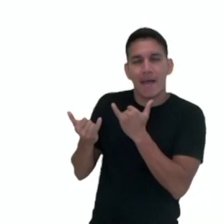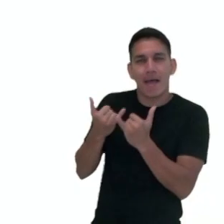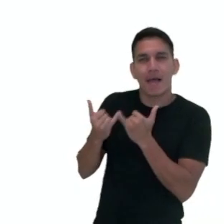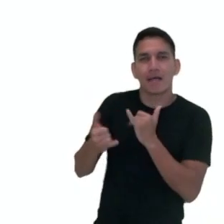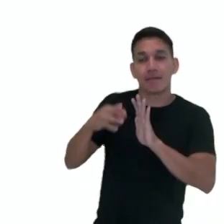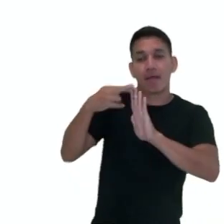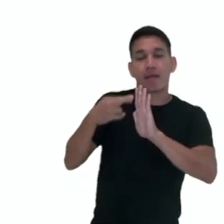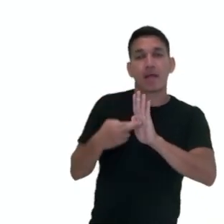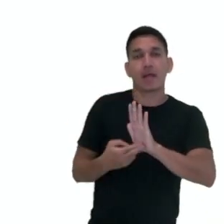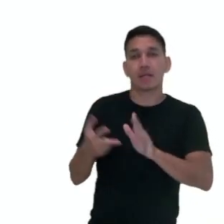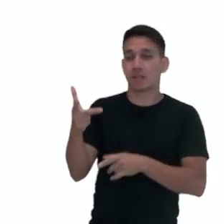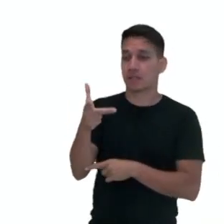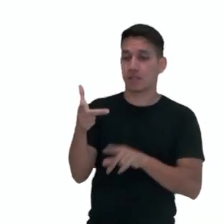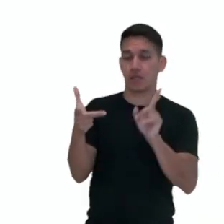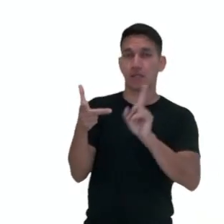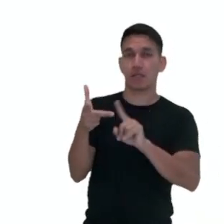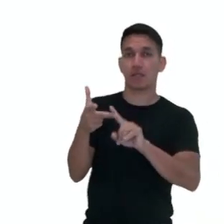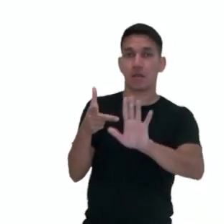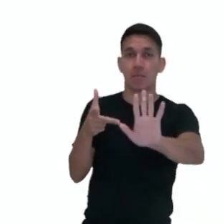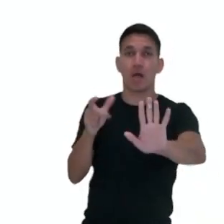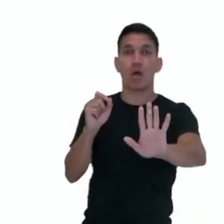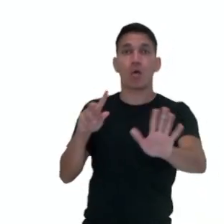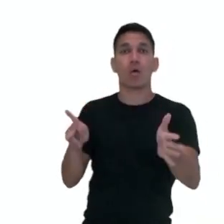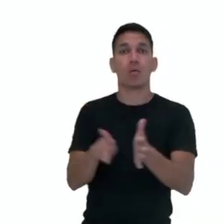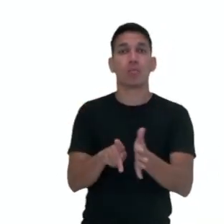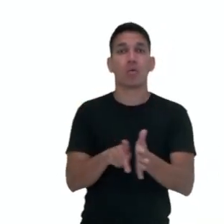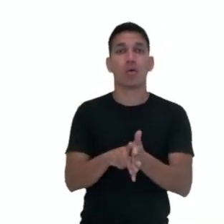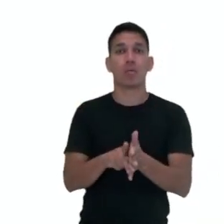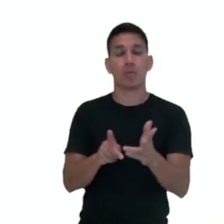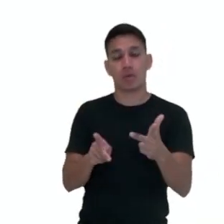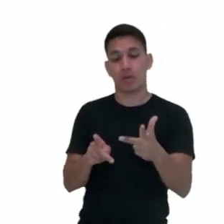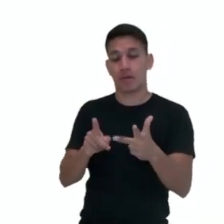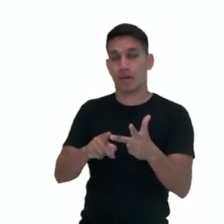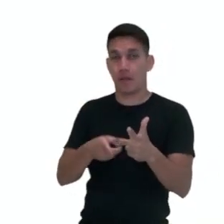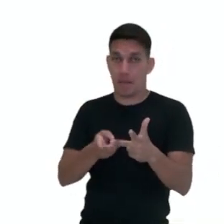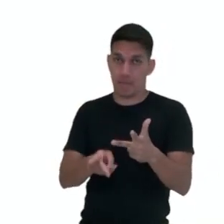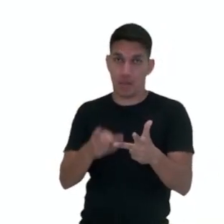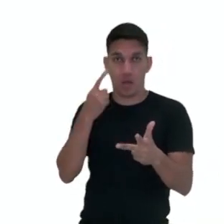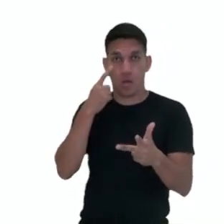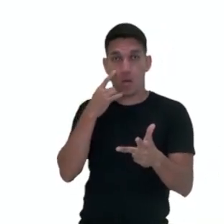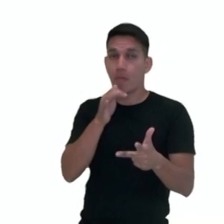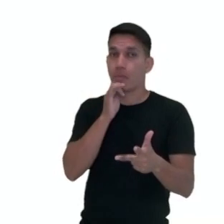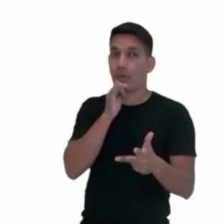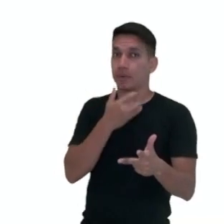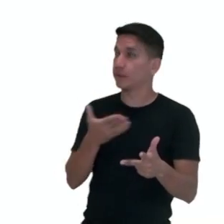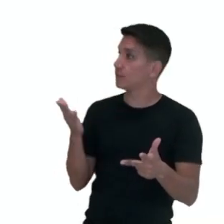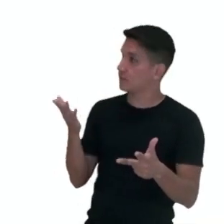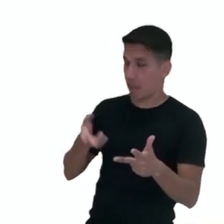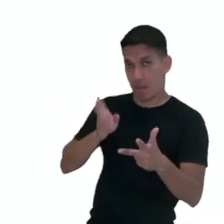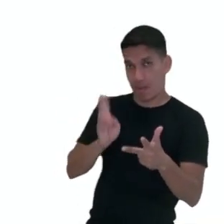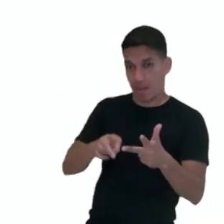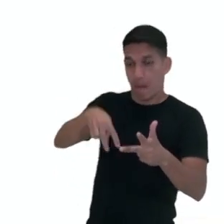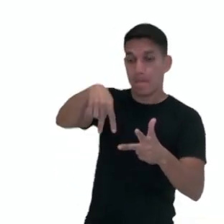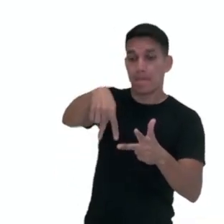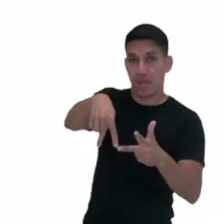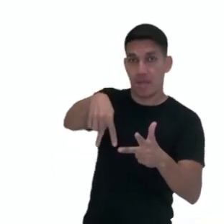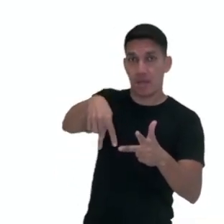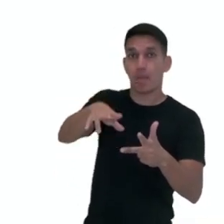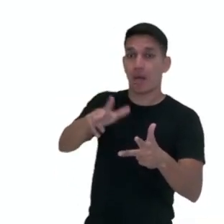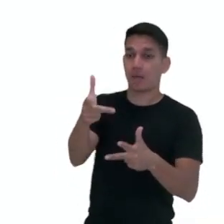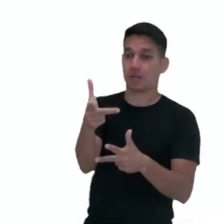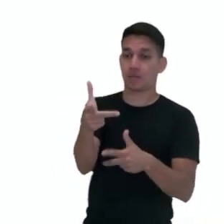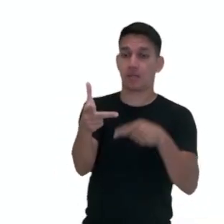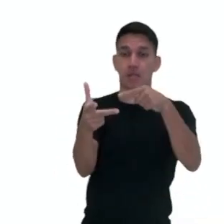a terceira pessoa do plural. Porém, para a terceira pessoa do singular, fica diferente, porque vejam, ele mantém, leva um acento